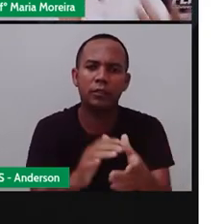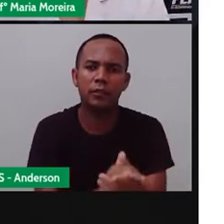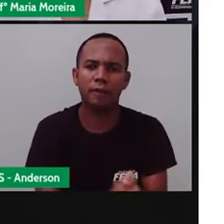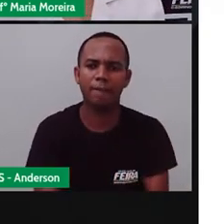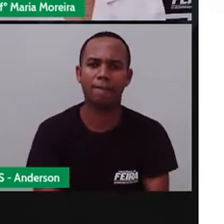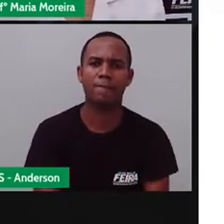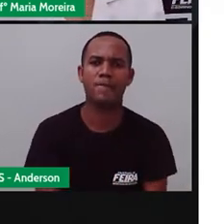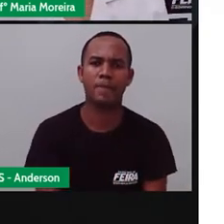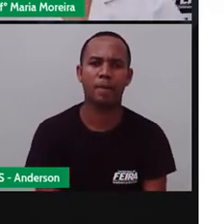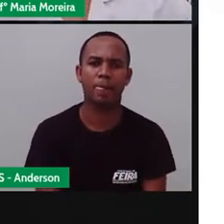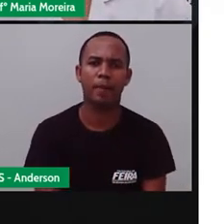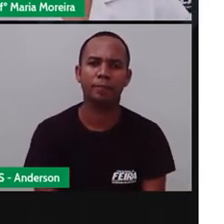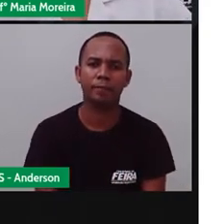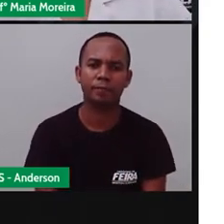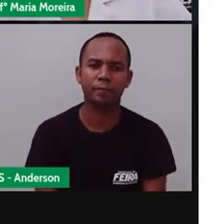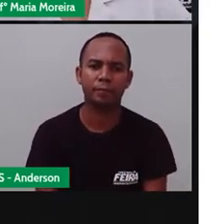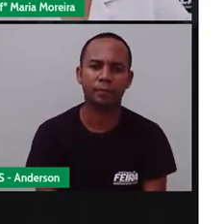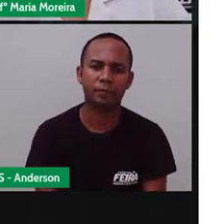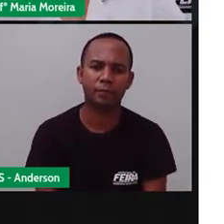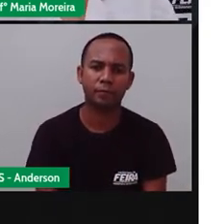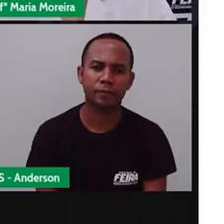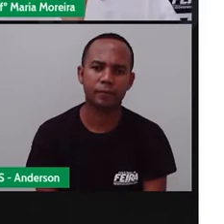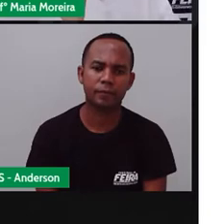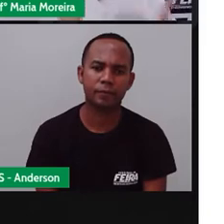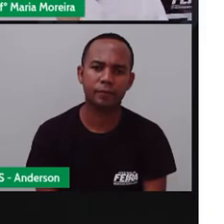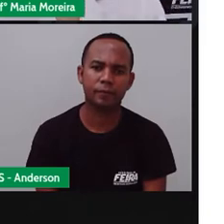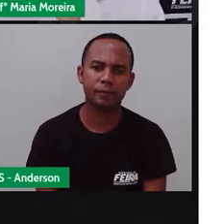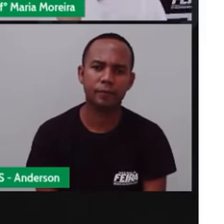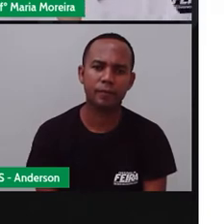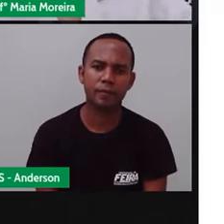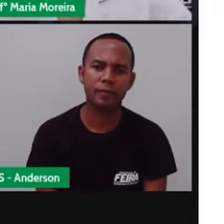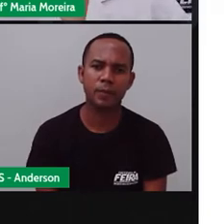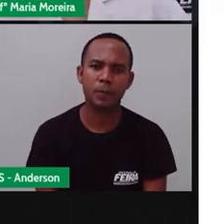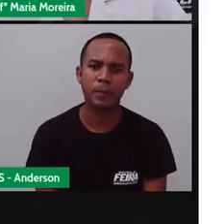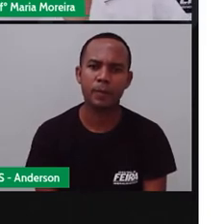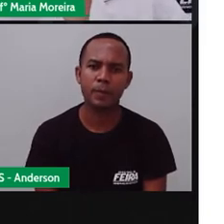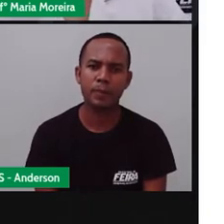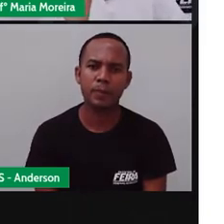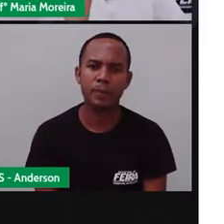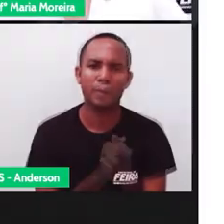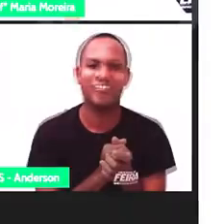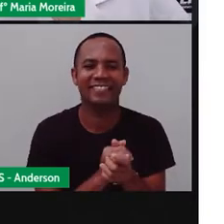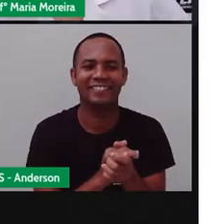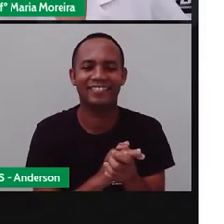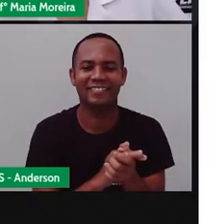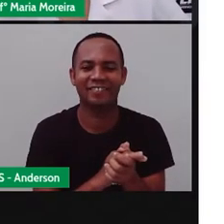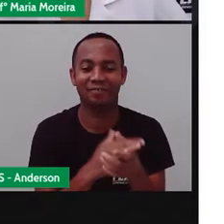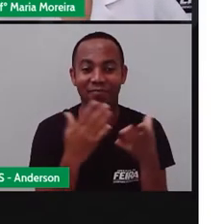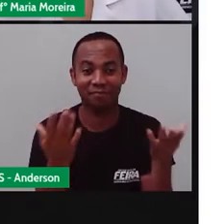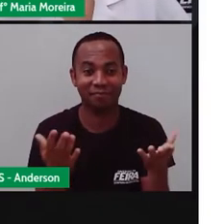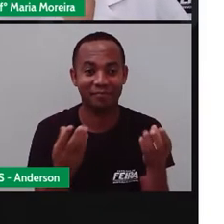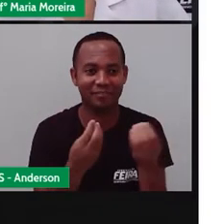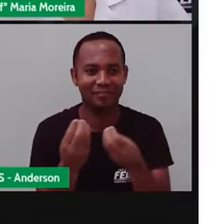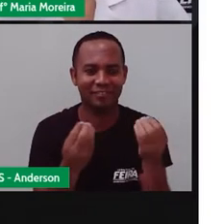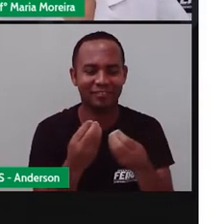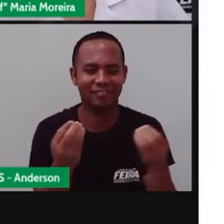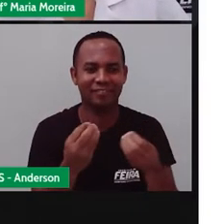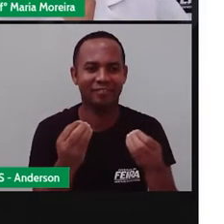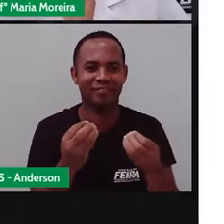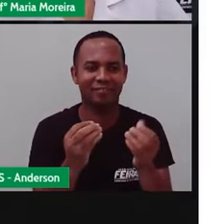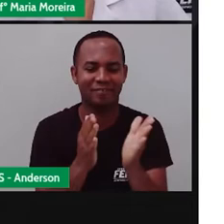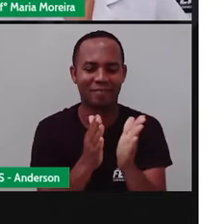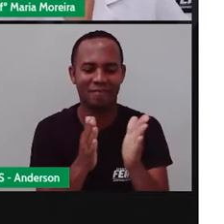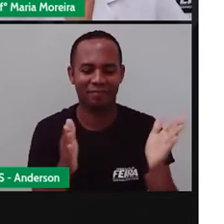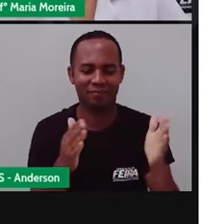desculpa, características próprias. Localidades, não. Tem a localidade, mas as características também. Essa divisão geográfica deu